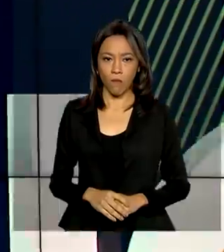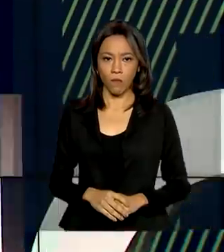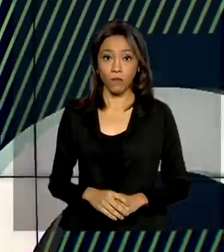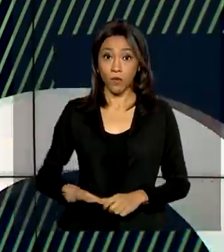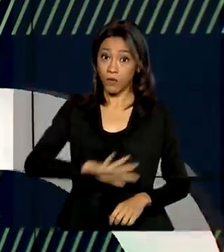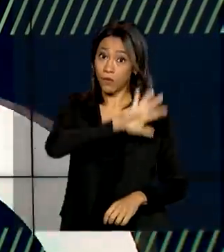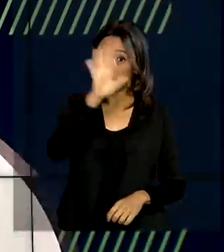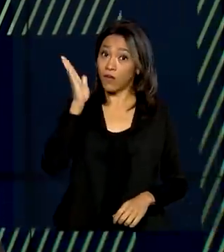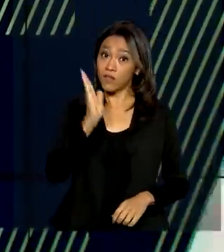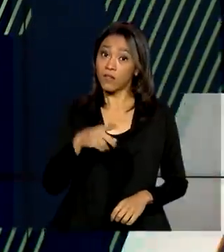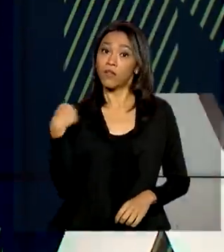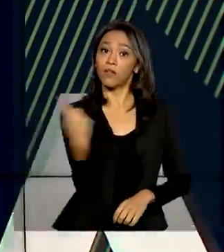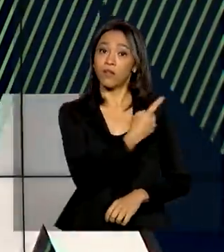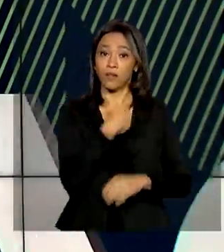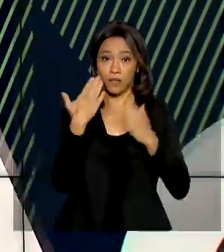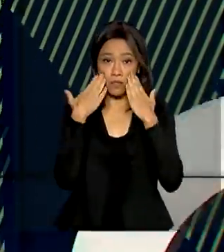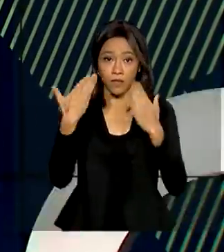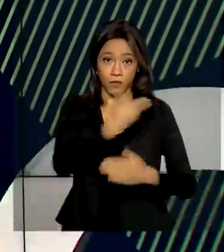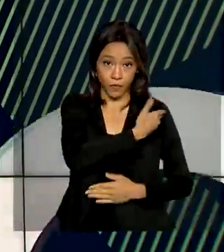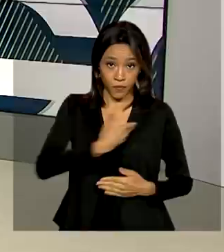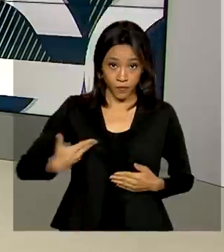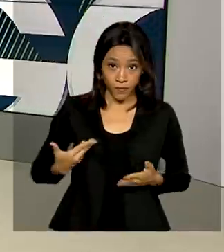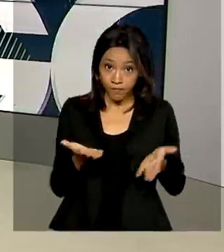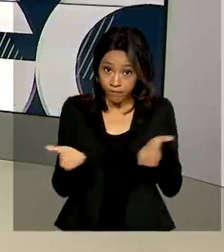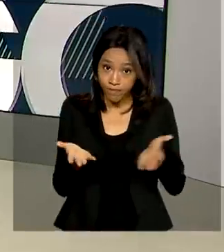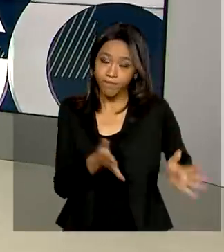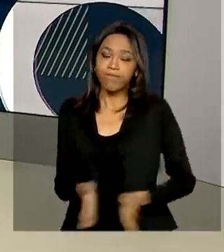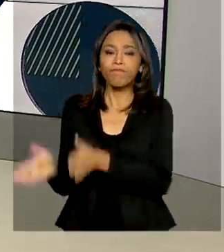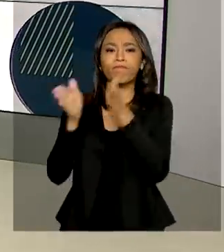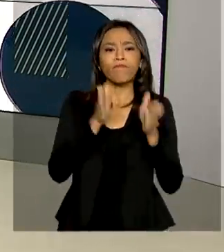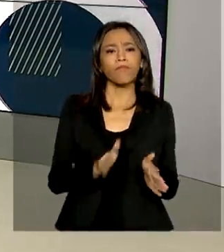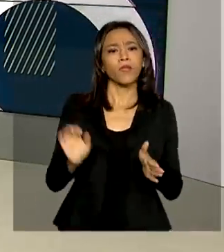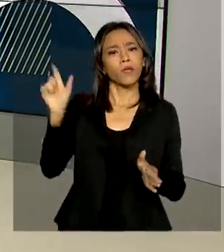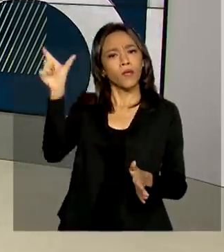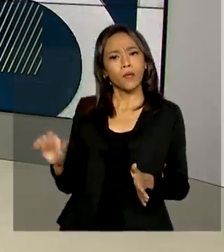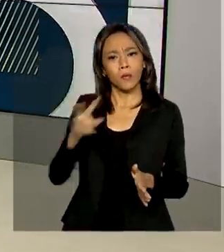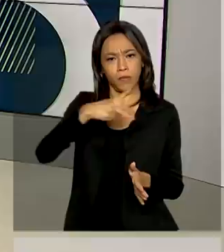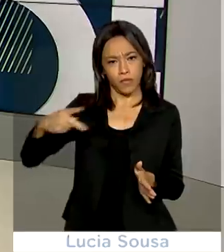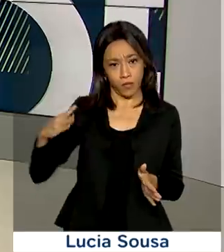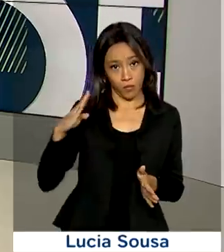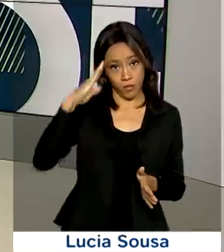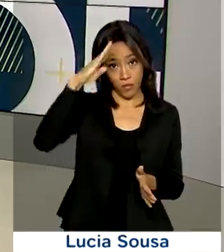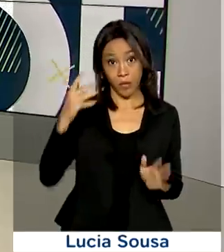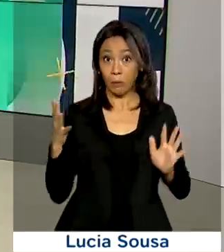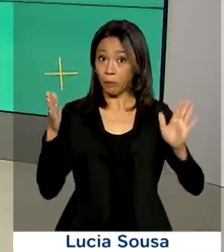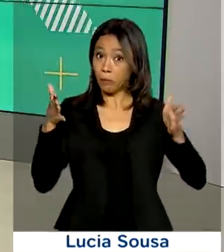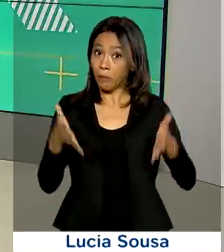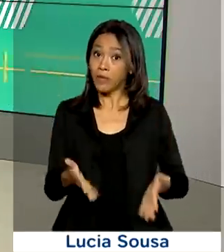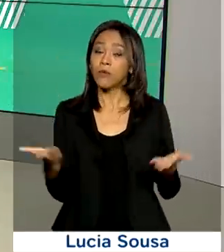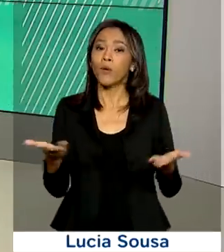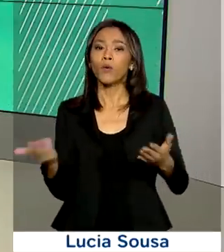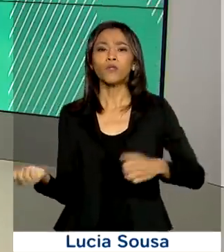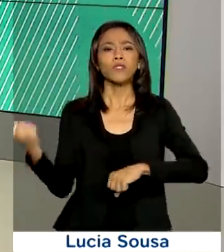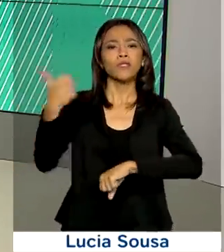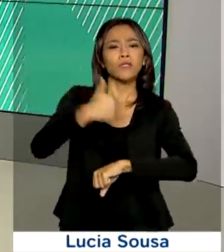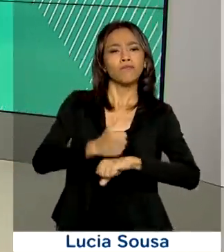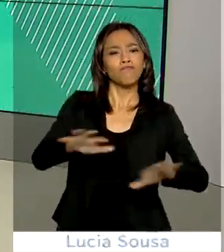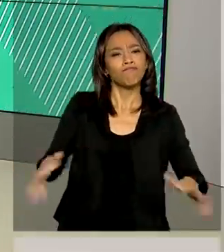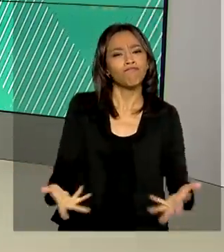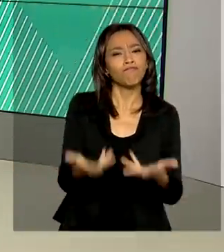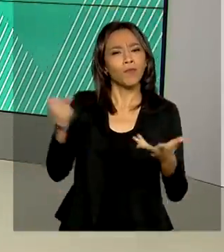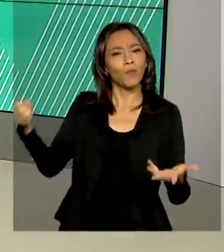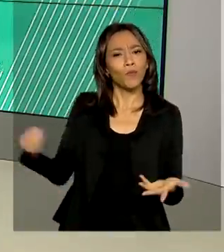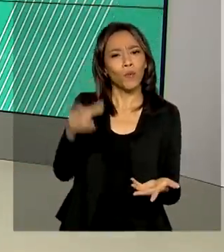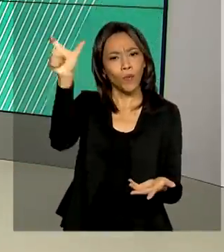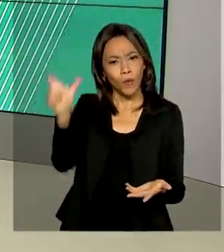Olá, já estamos no ar com o governo agora. O presidente Jair Bolsonaro participa hoje da cerimônia de posse do novo